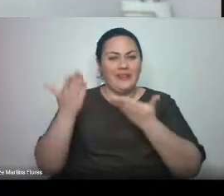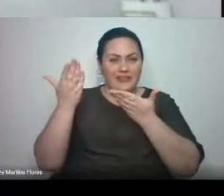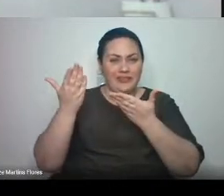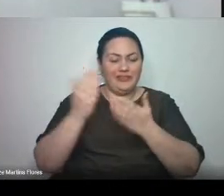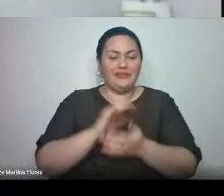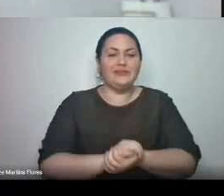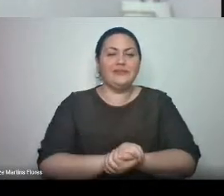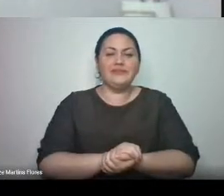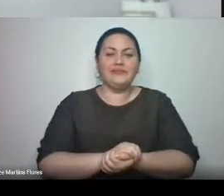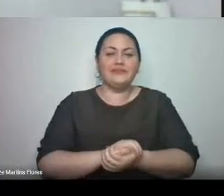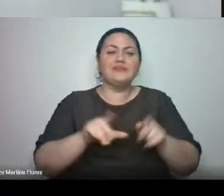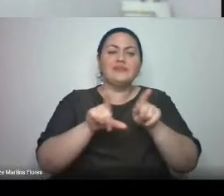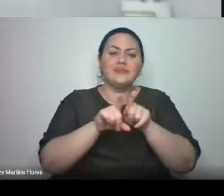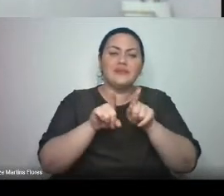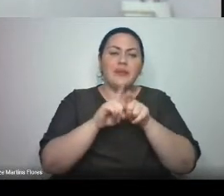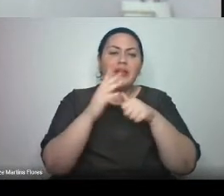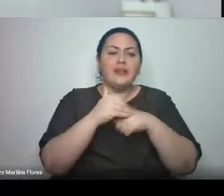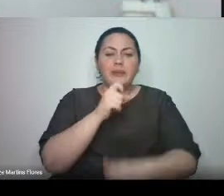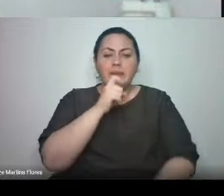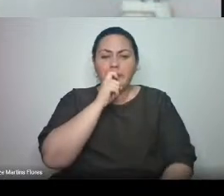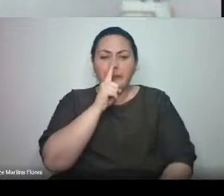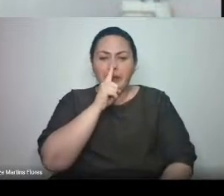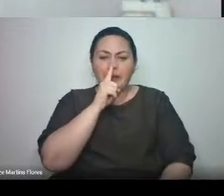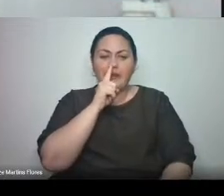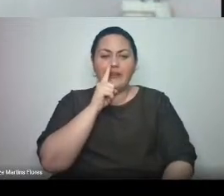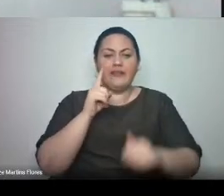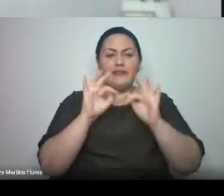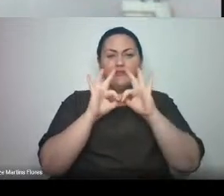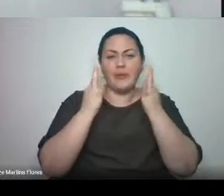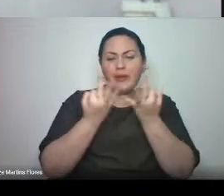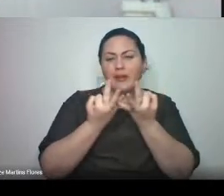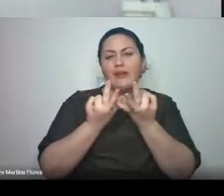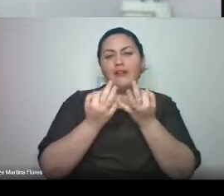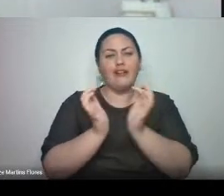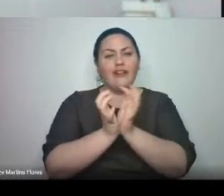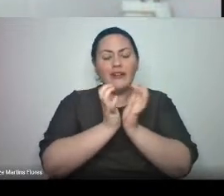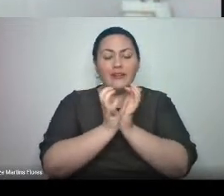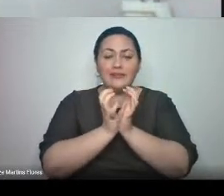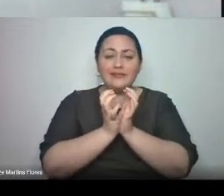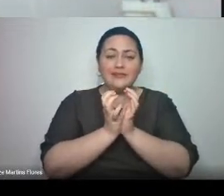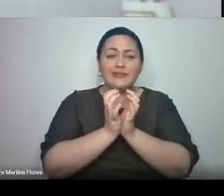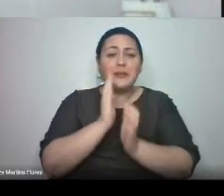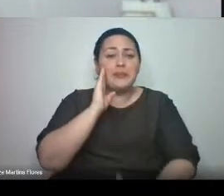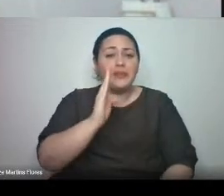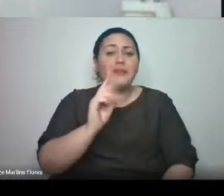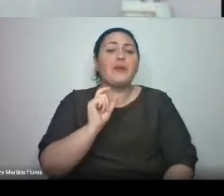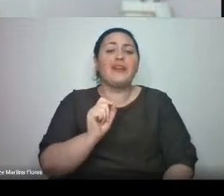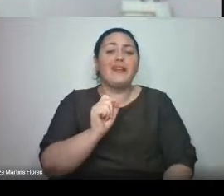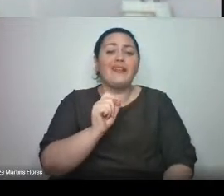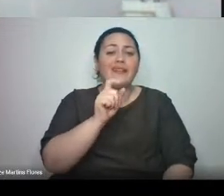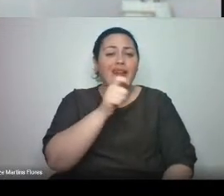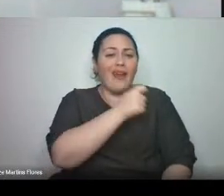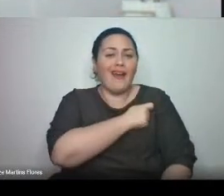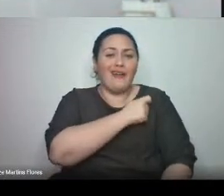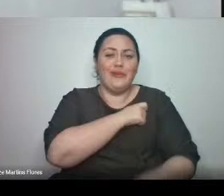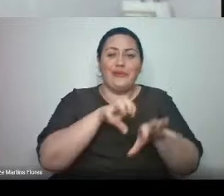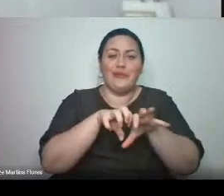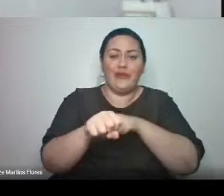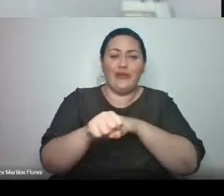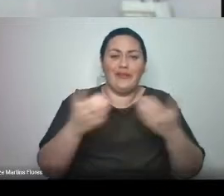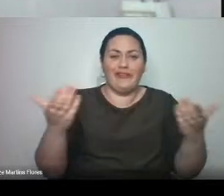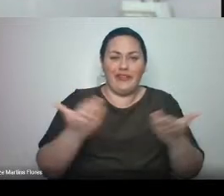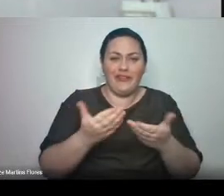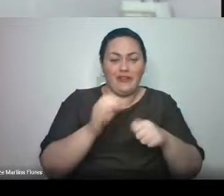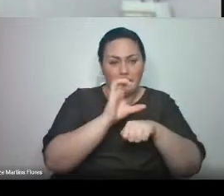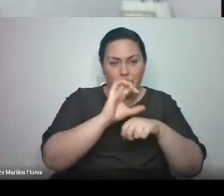queridos pais, familiares, colegas e formandos do nosso e dos demais cursos presentes nesse momento.